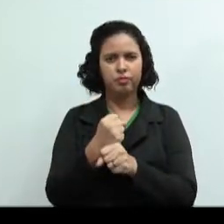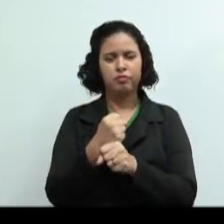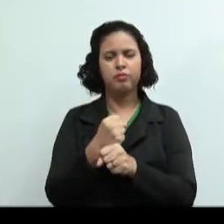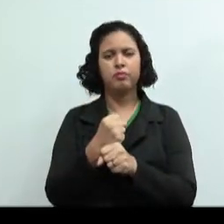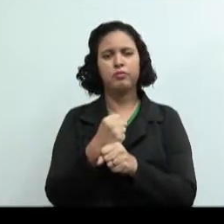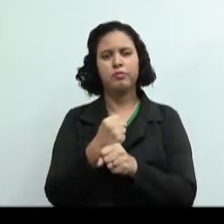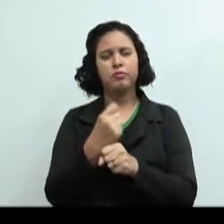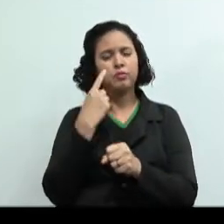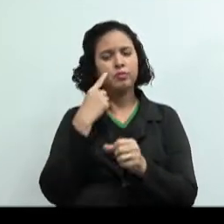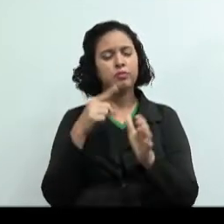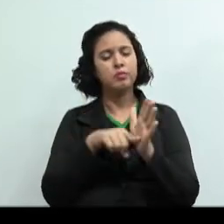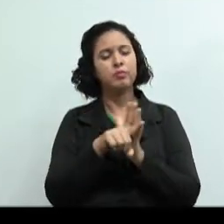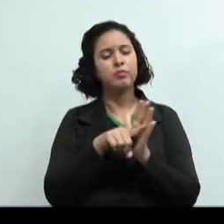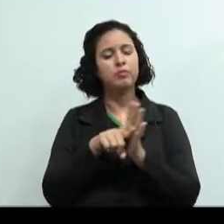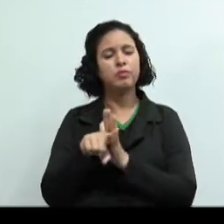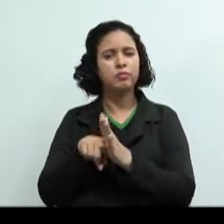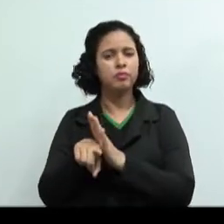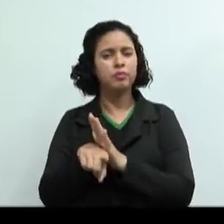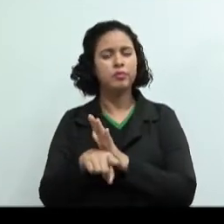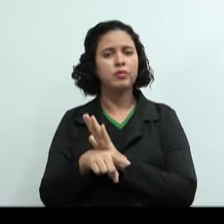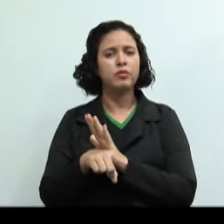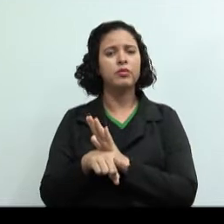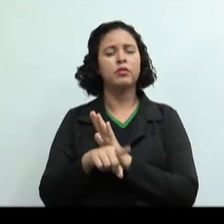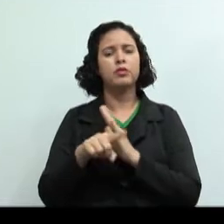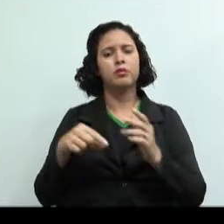relacionados aos custos de produção.